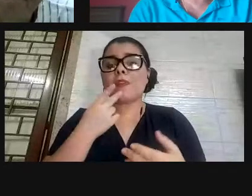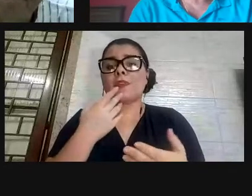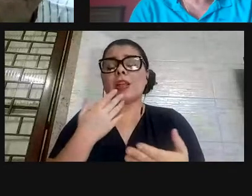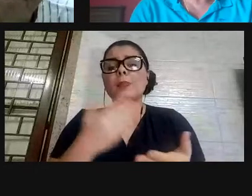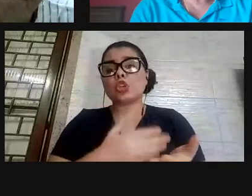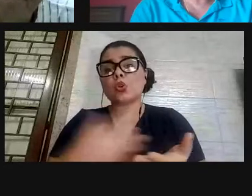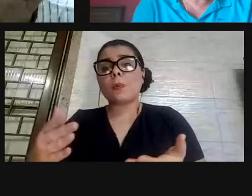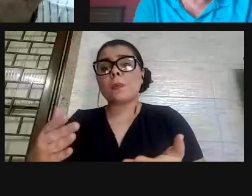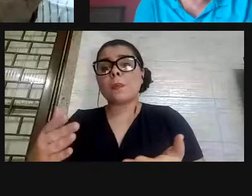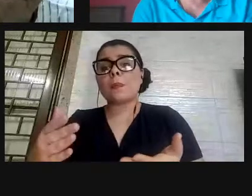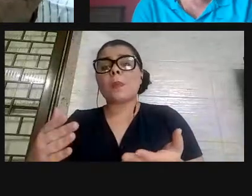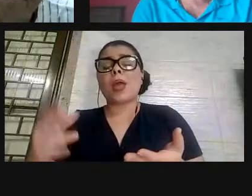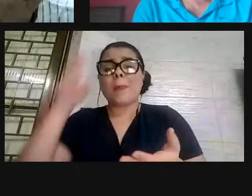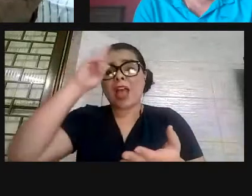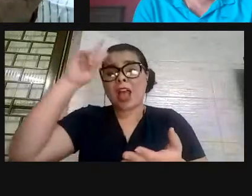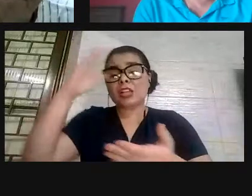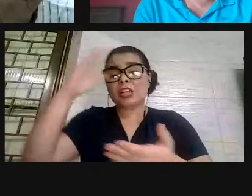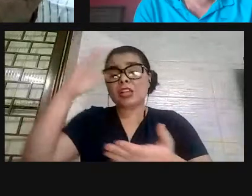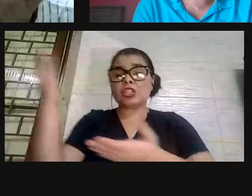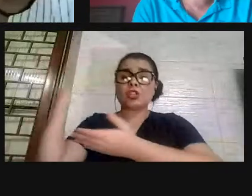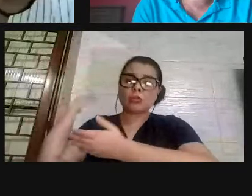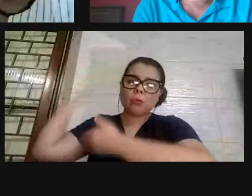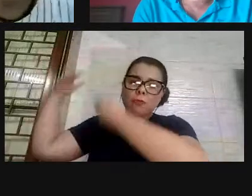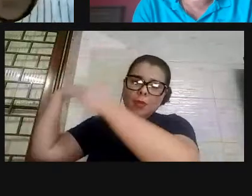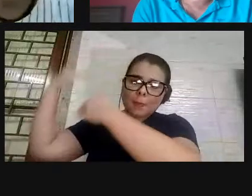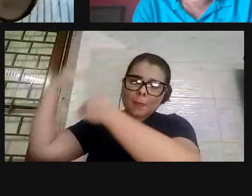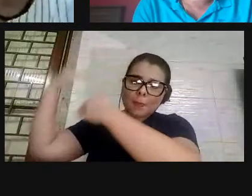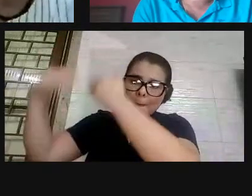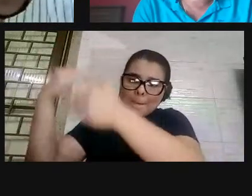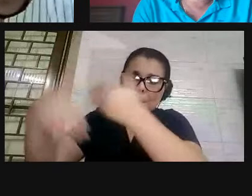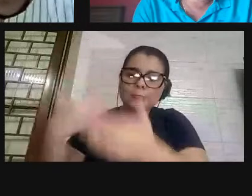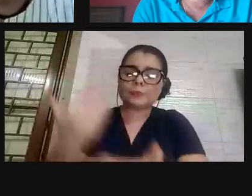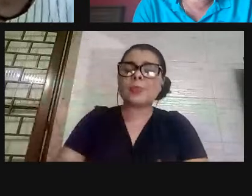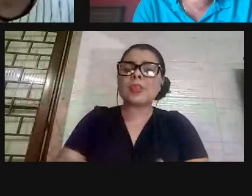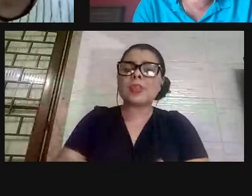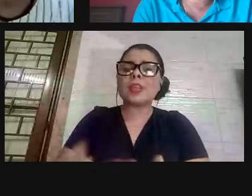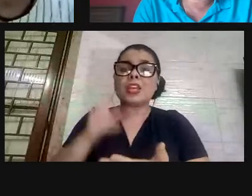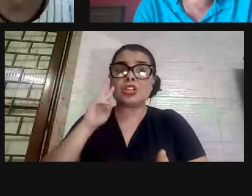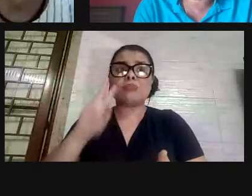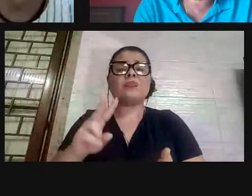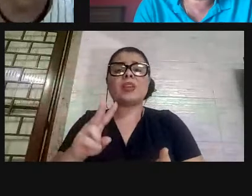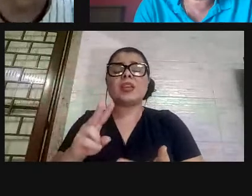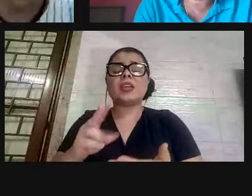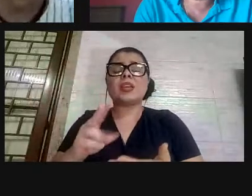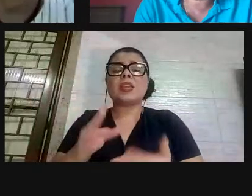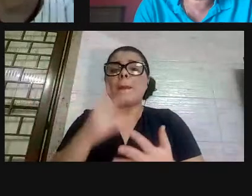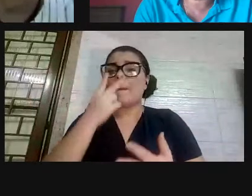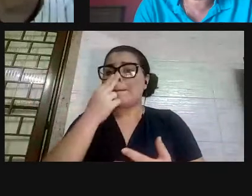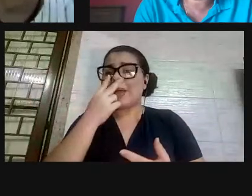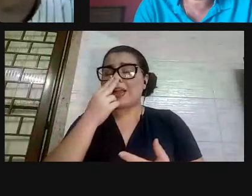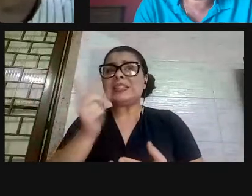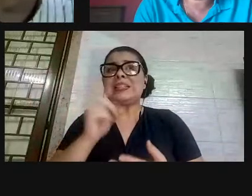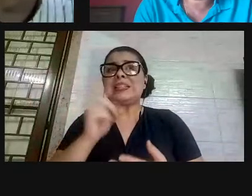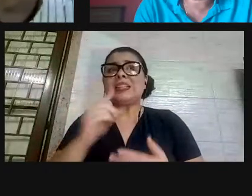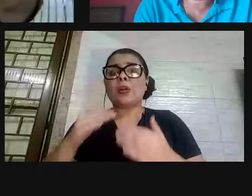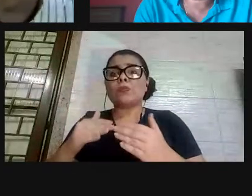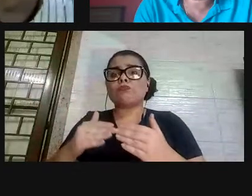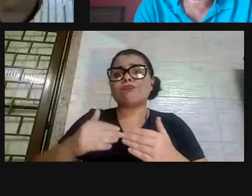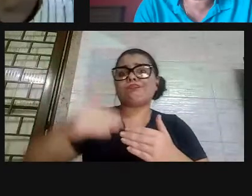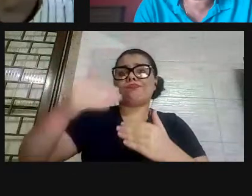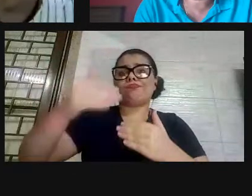coisas históricas vêm puxando, muitas vezes, mais para trás do que para frente, e nós temos um,